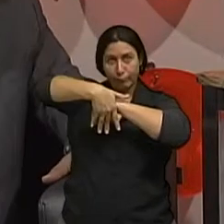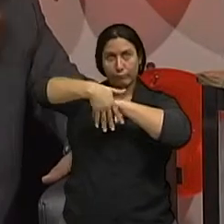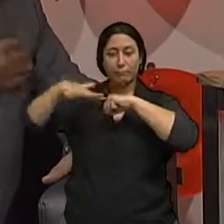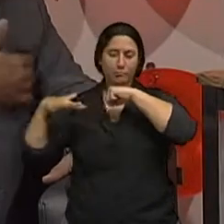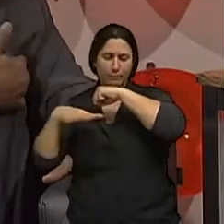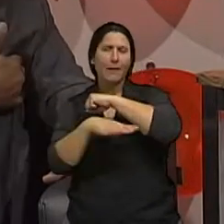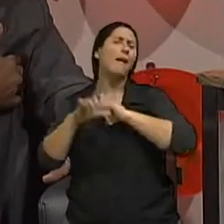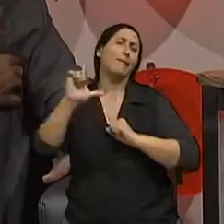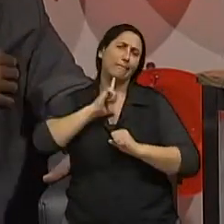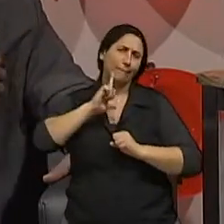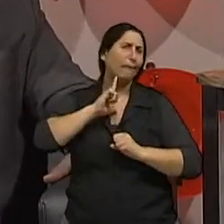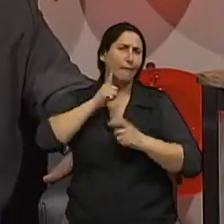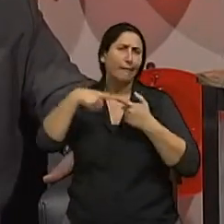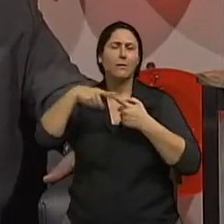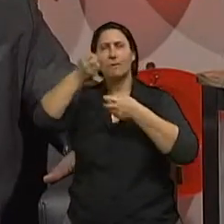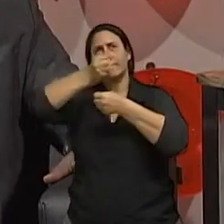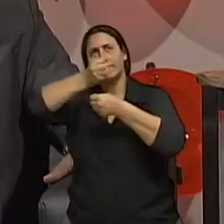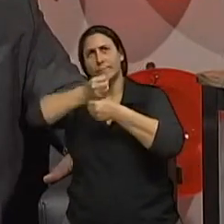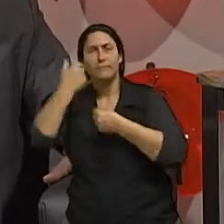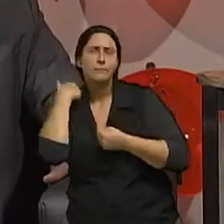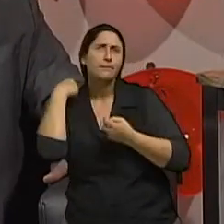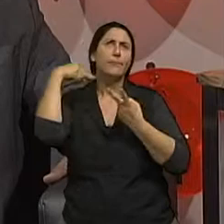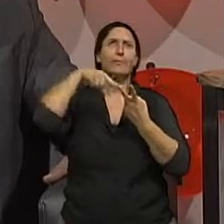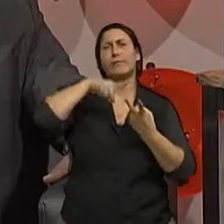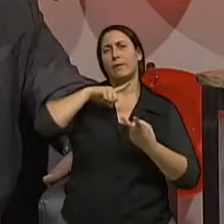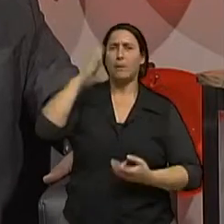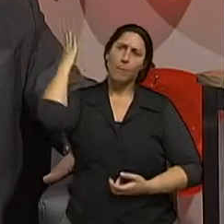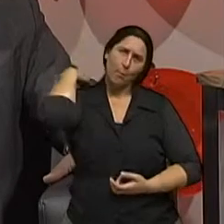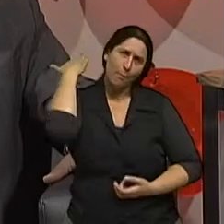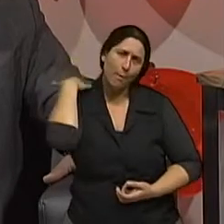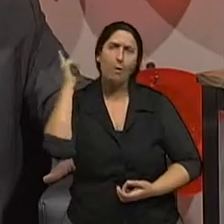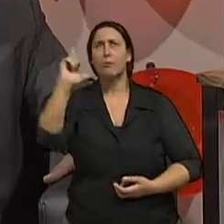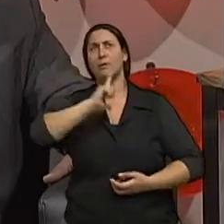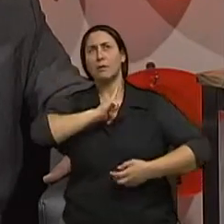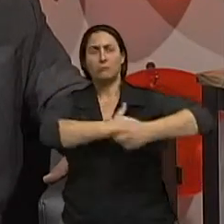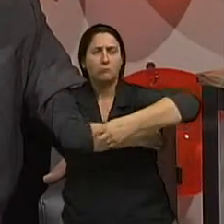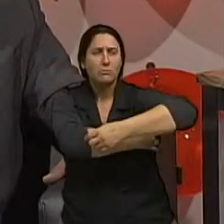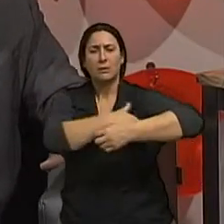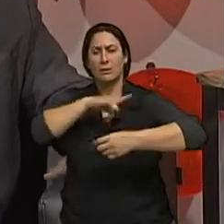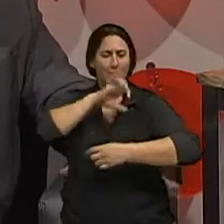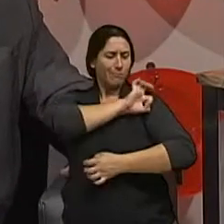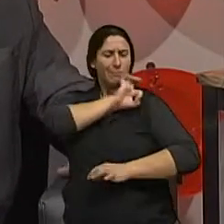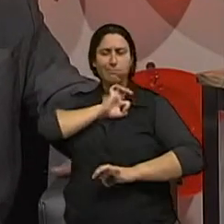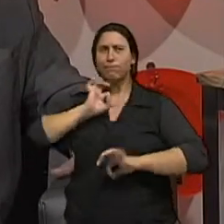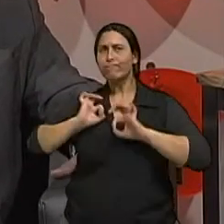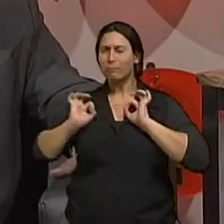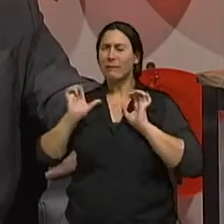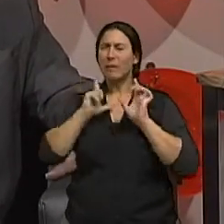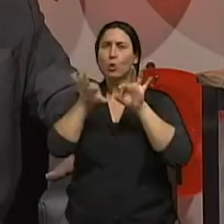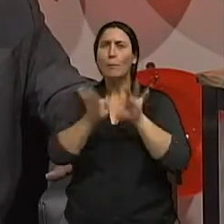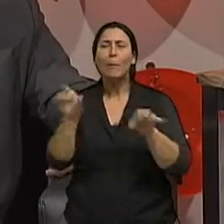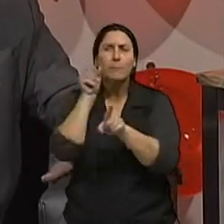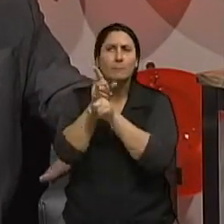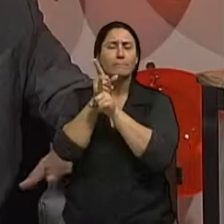cervical região axilar região entre os pulmões região inguinal no abdômen esses são os locais normais